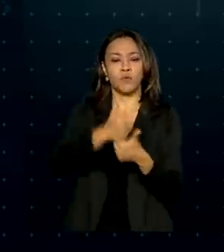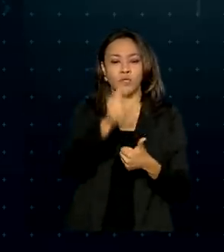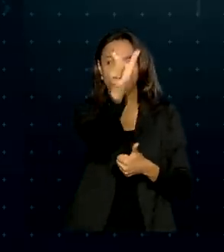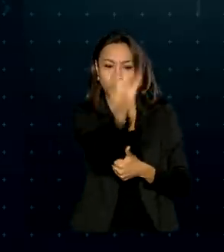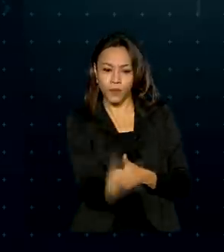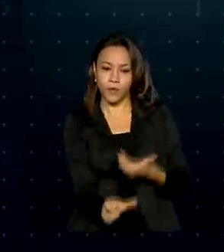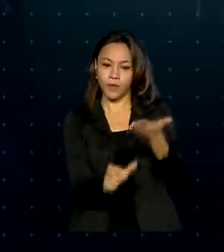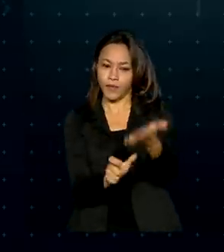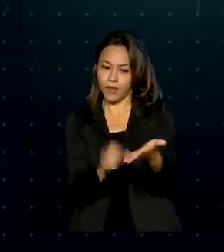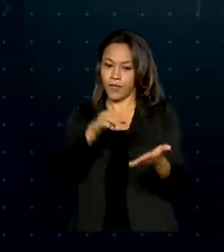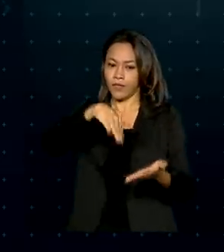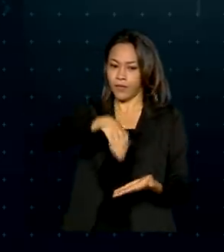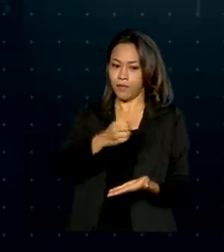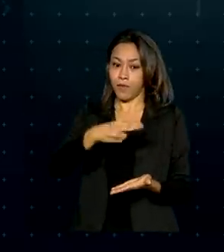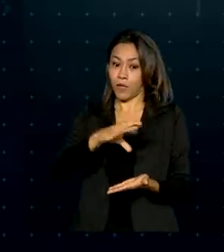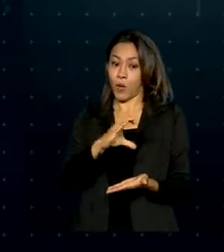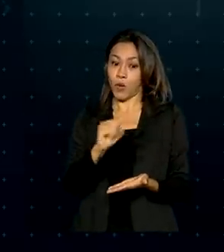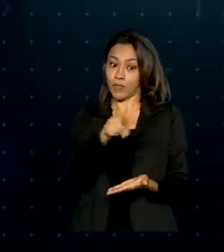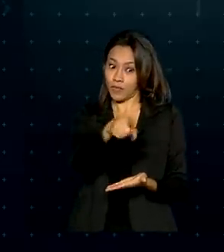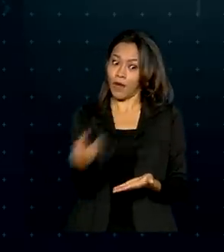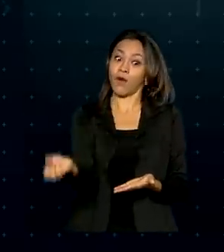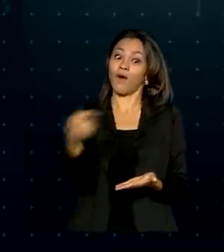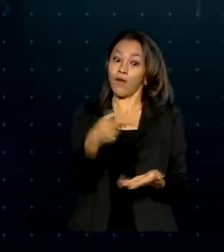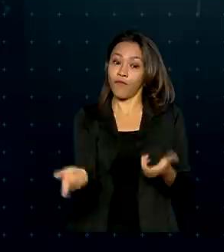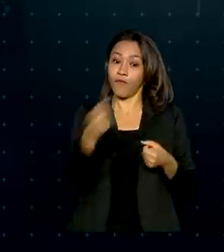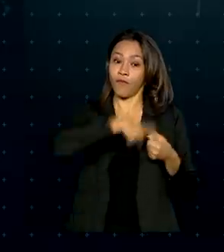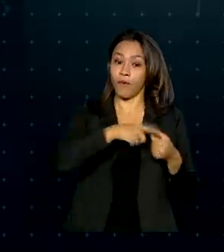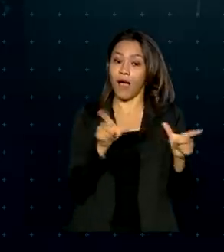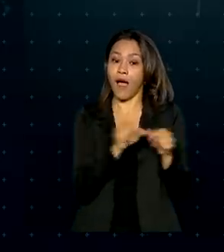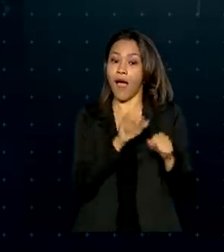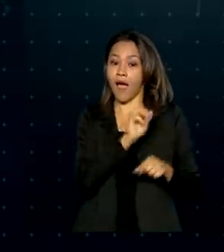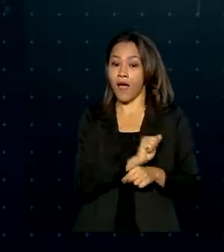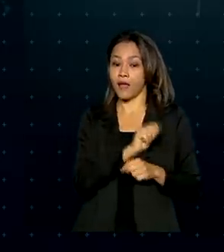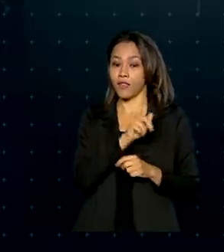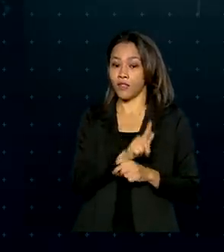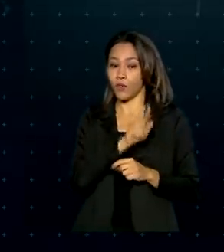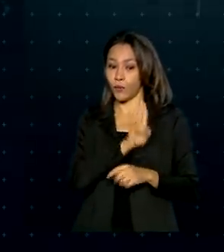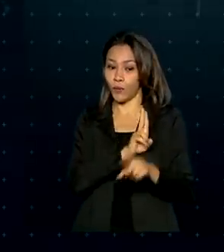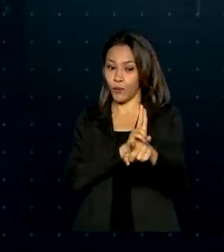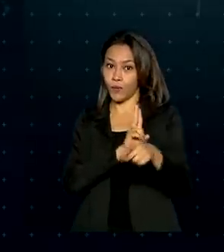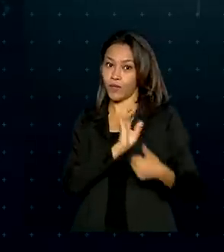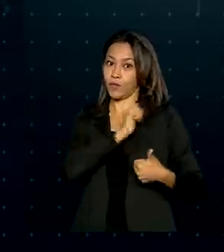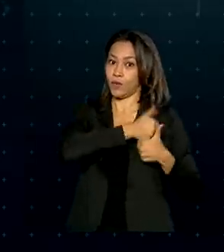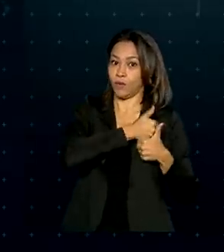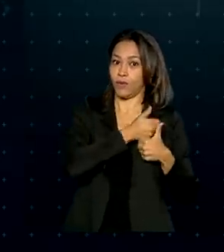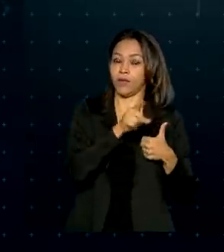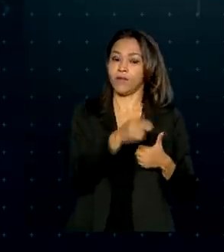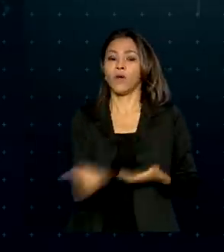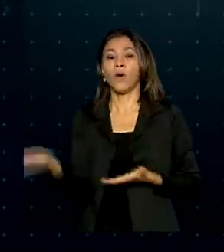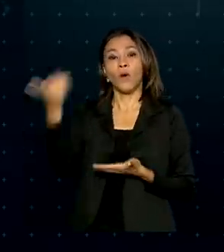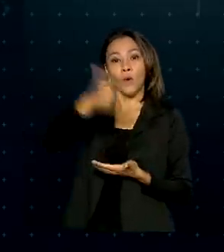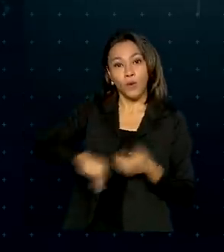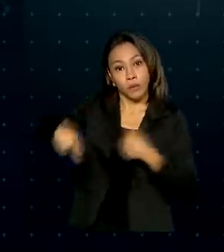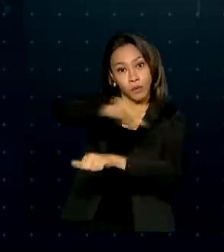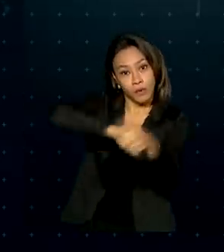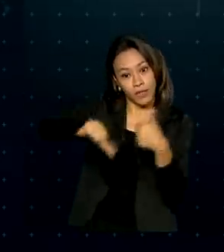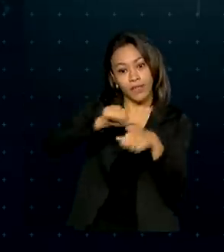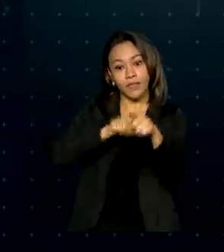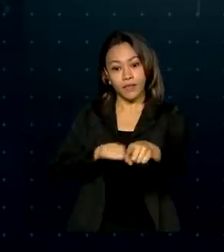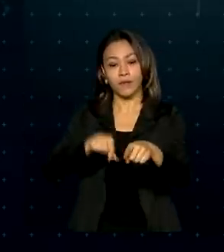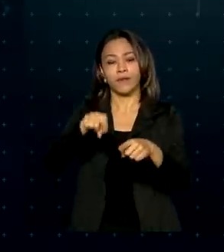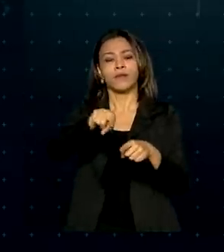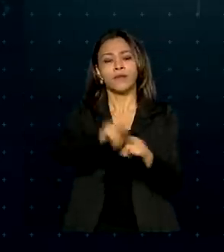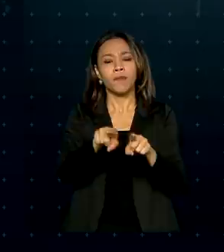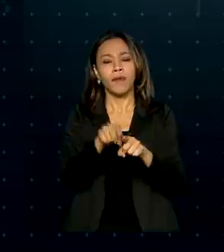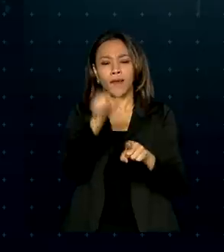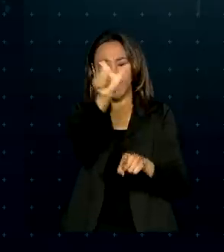Mendonça, que agora assume novamente a Advocacia-Geral da União. Mudanças também no Itamaraty. Quem